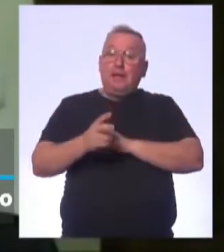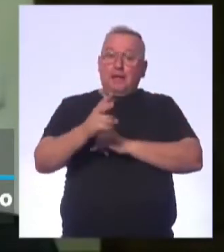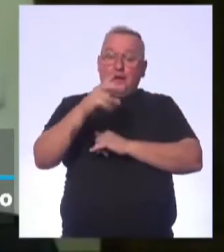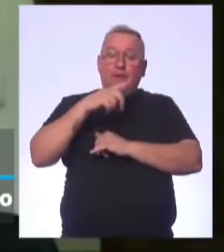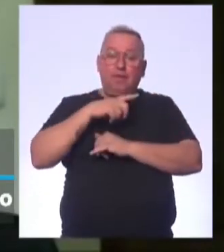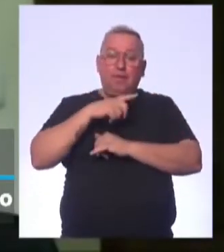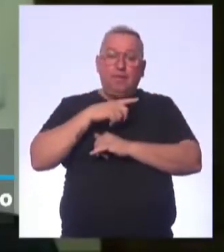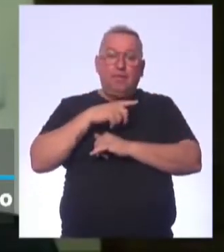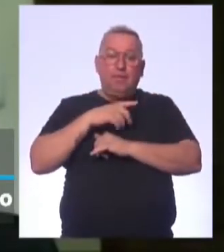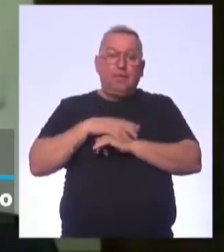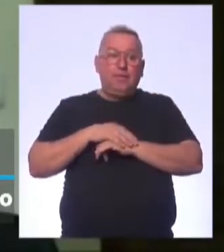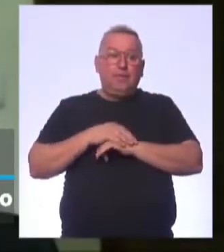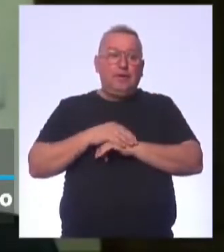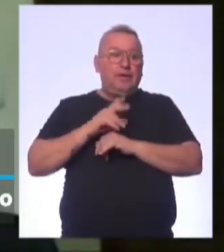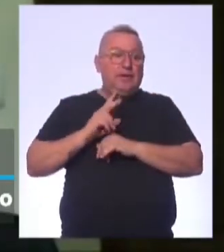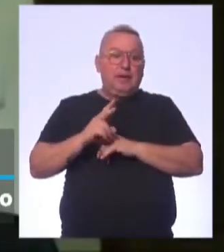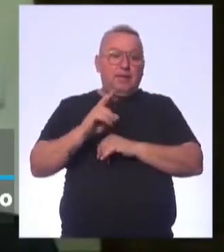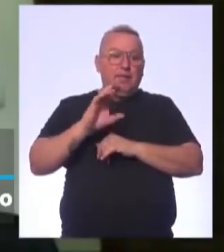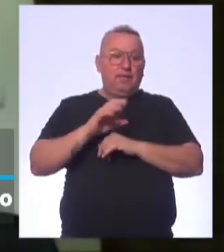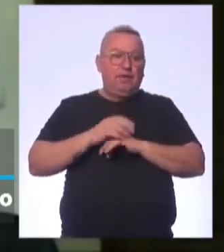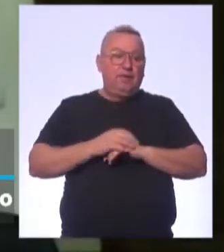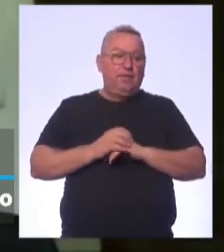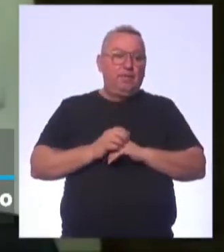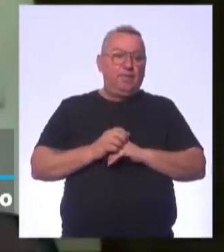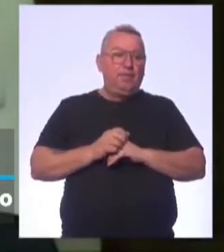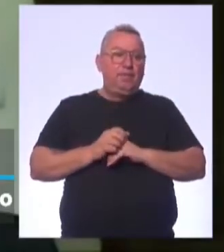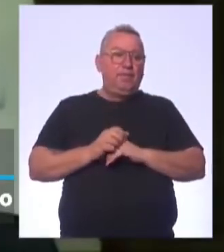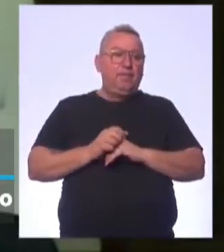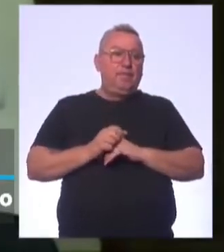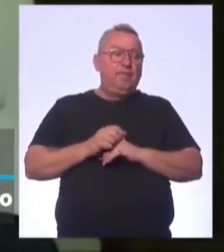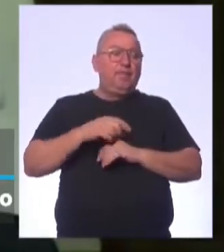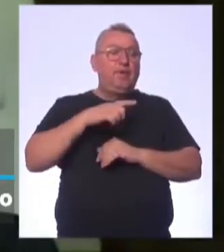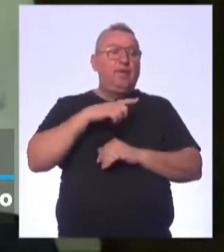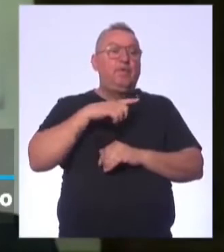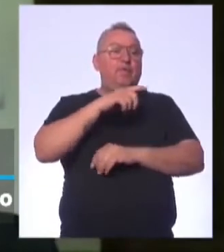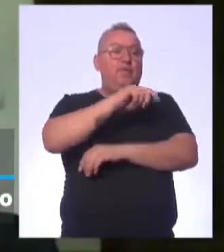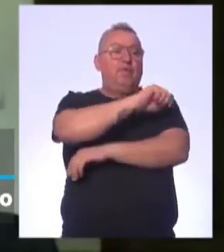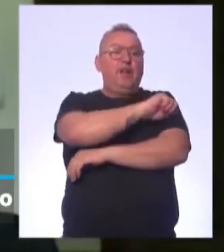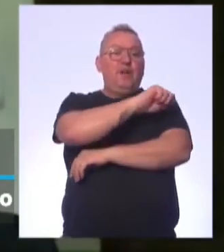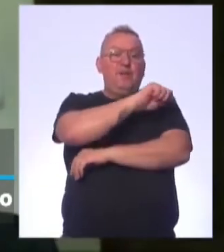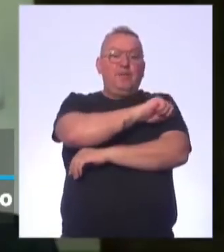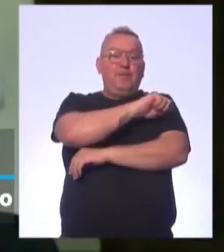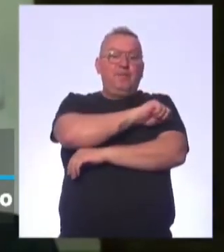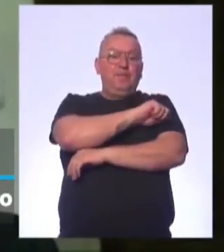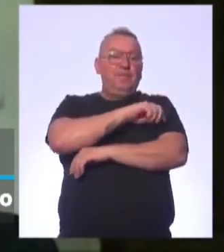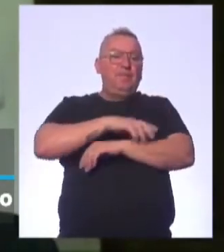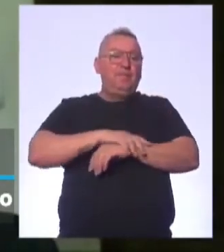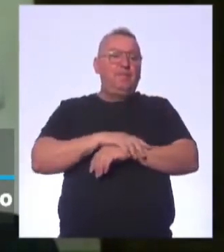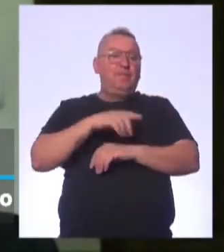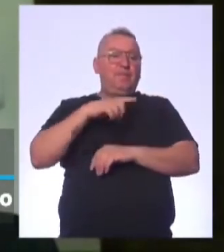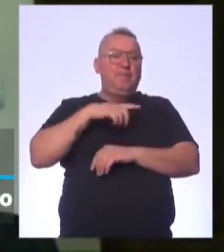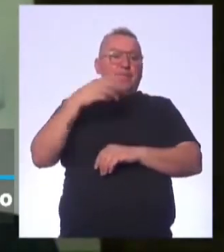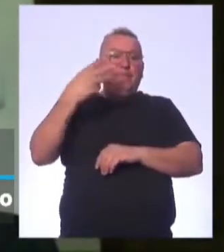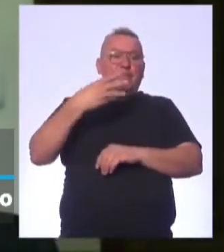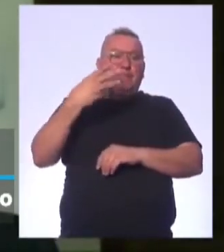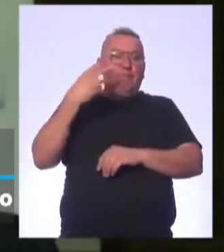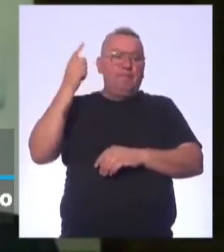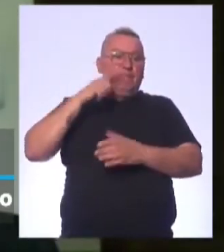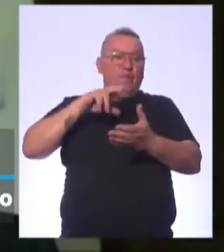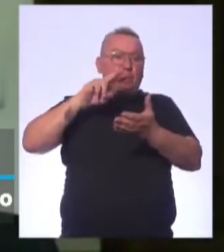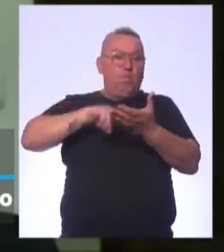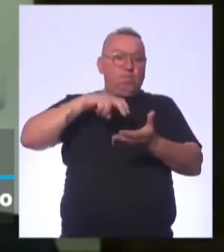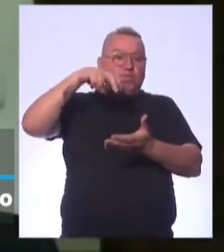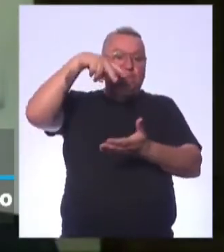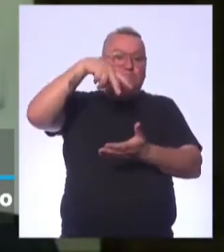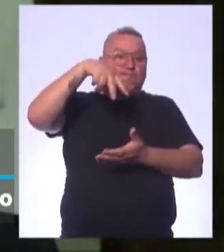improvisado. Sempre, tá? Eu tive uma aluna que foi terceiro lugar do estado em salto triplo.